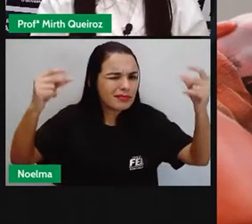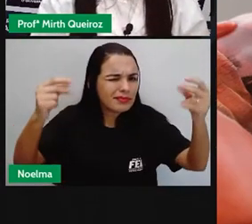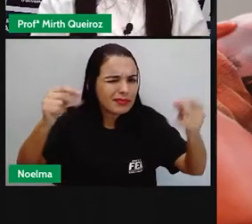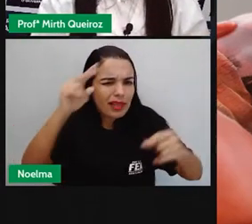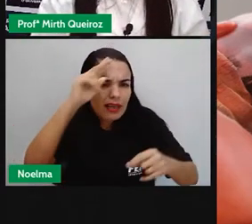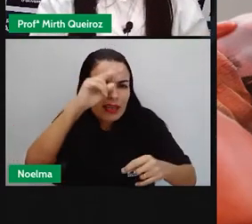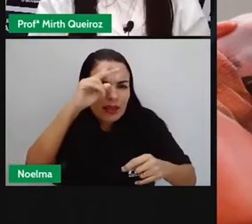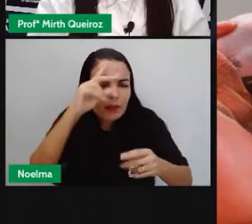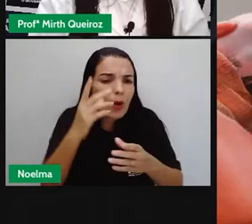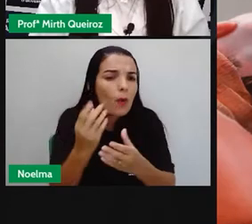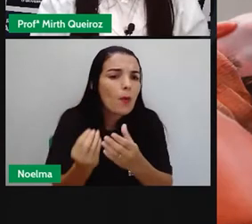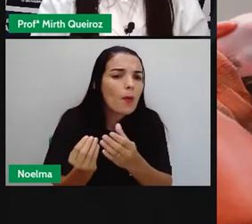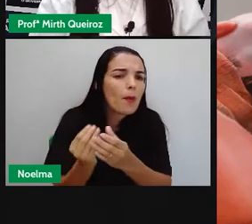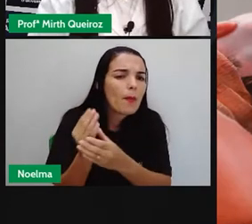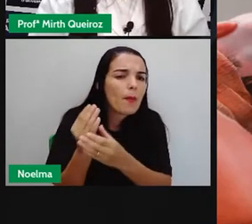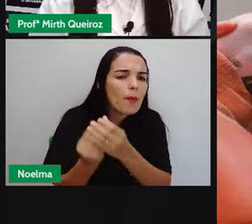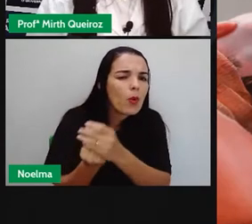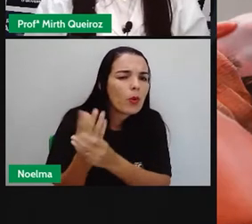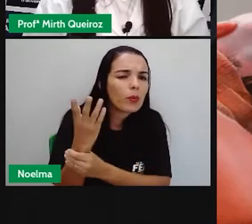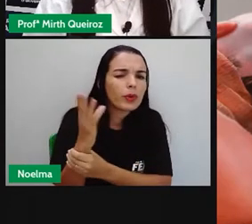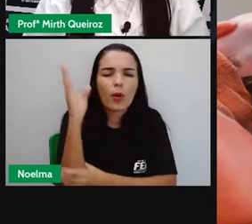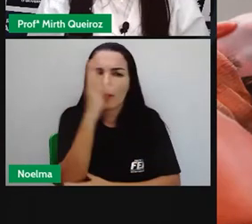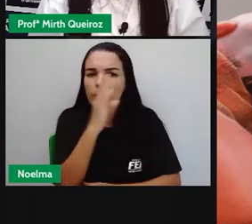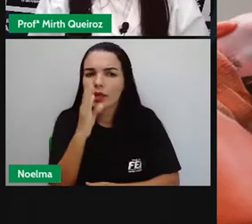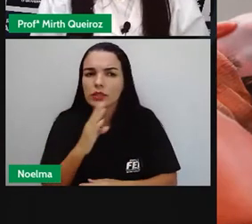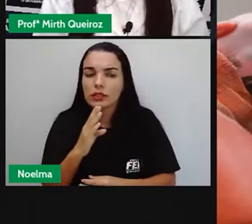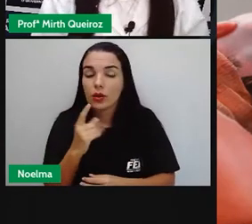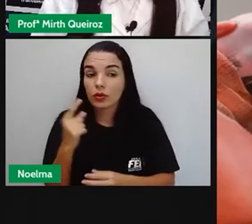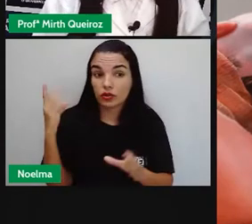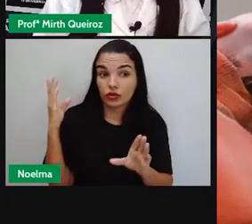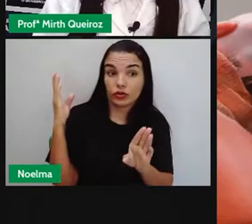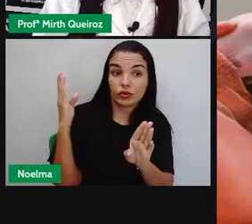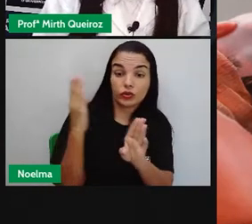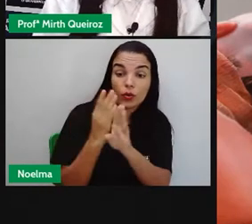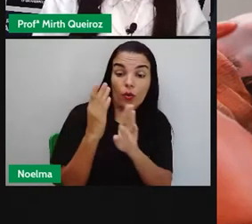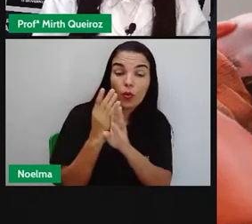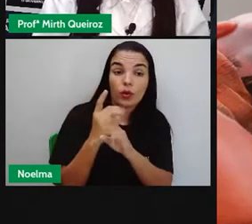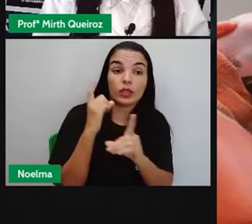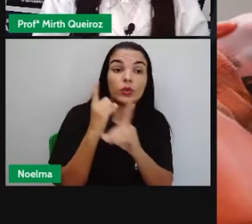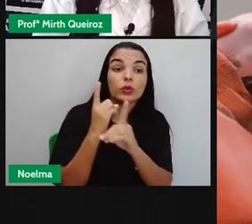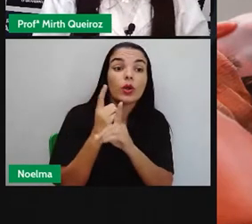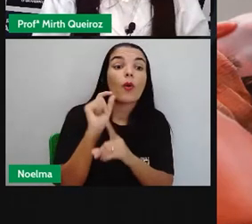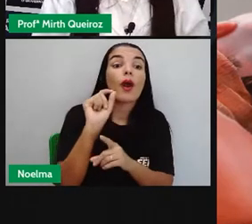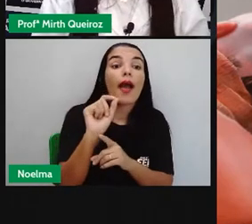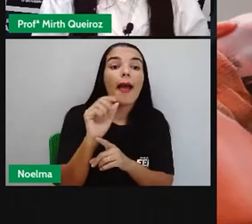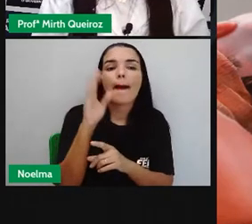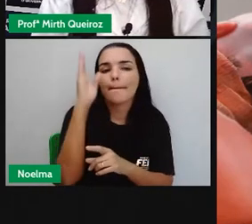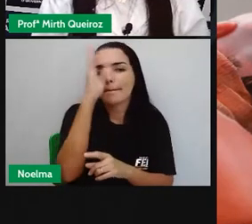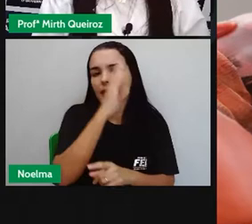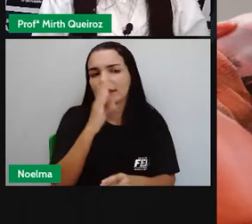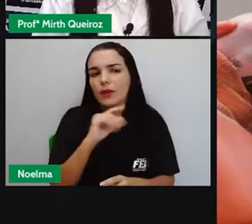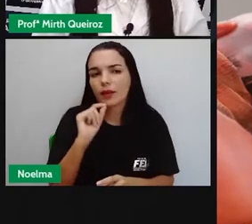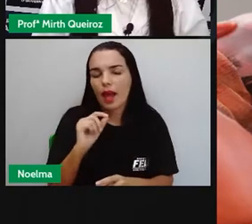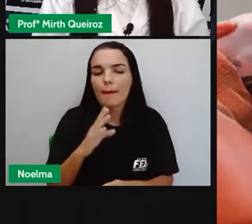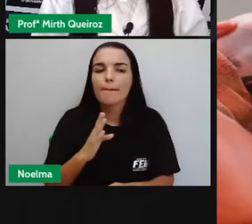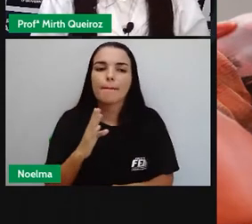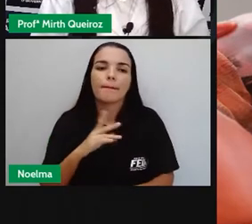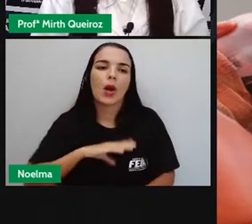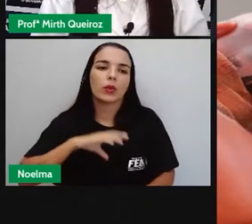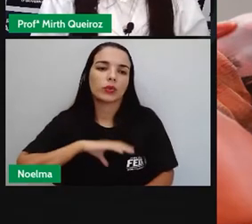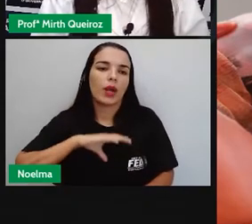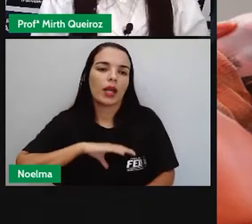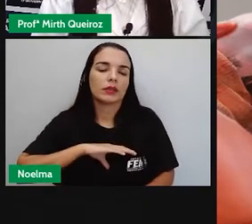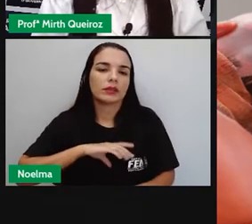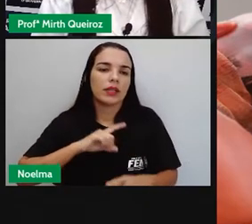Brasil foi encontrado, com a vinda dos portugueses, que os primeiros aí imigrantes do Brasil, e posteriormente aí